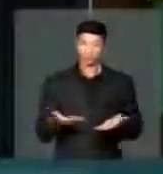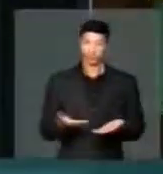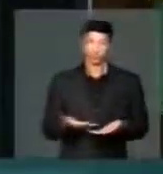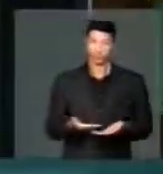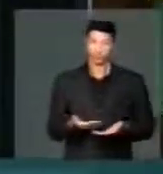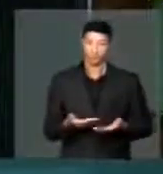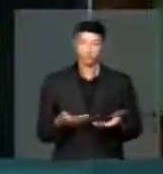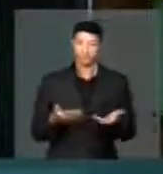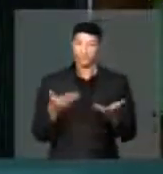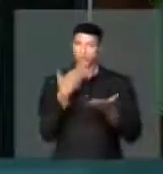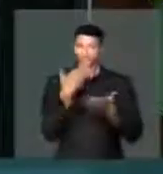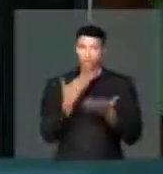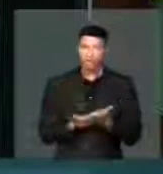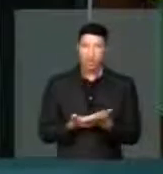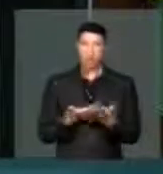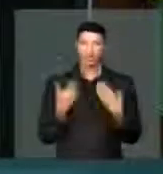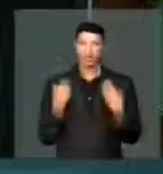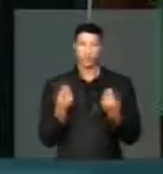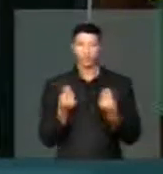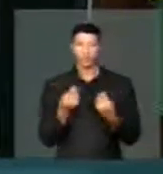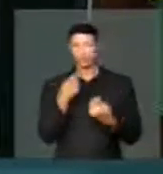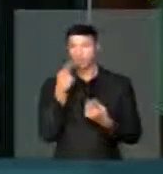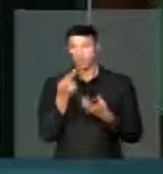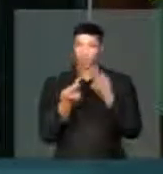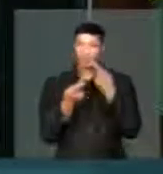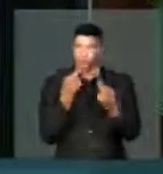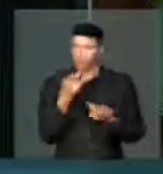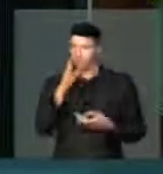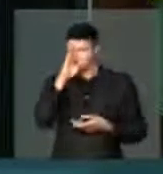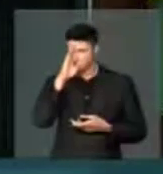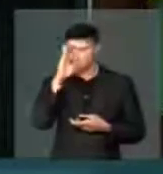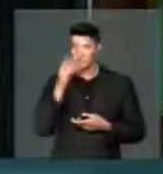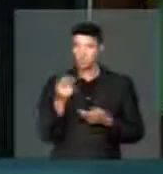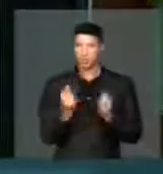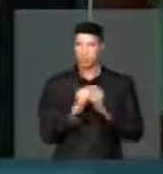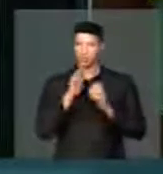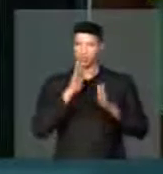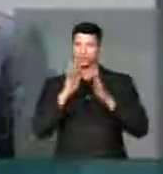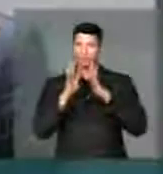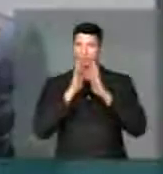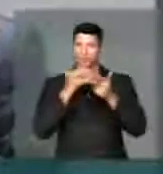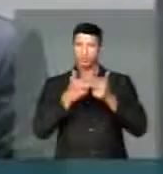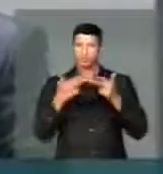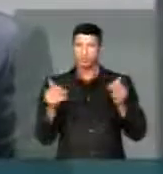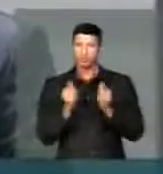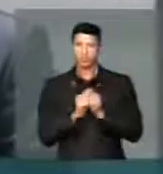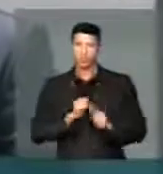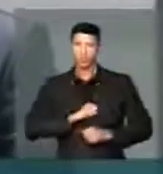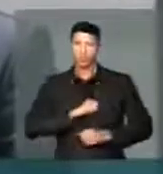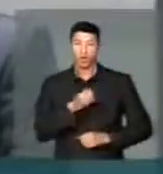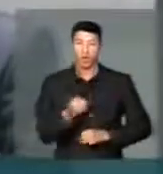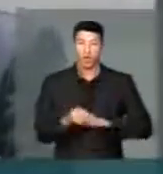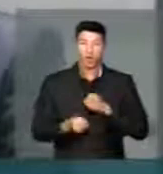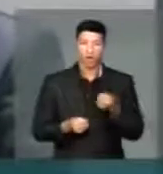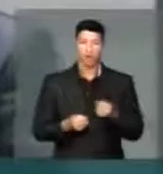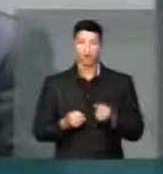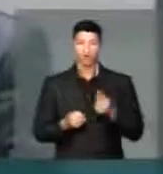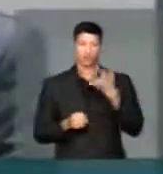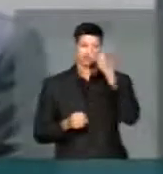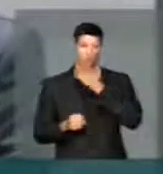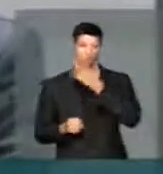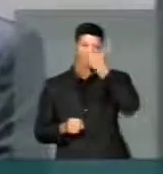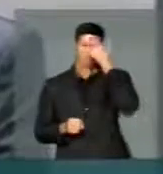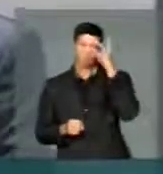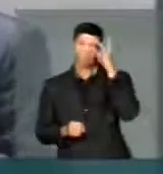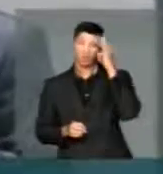impressionado, deputado, com as falas, principalmente com as redes sociais, com a raiva, principalmente com